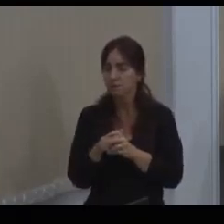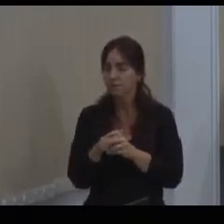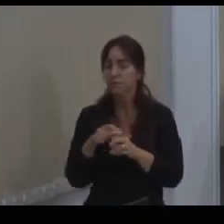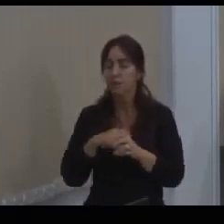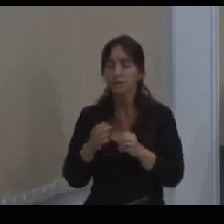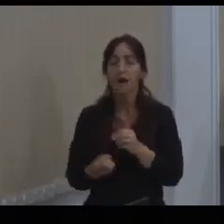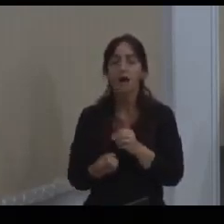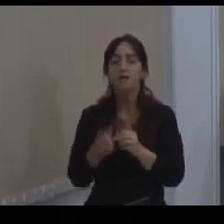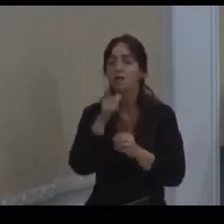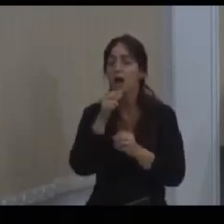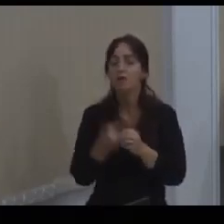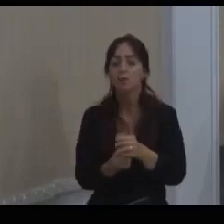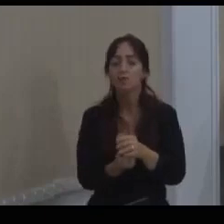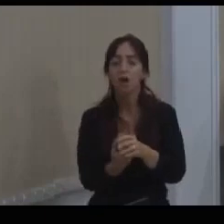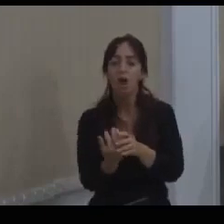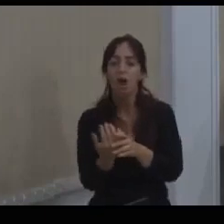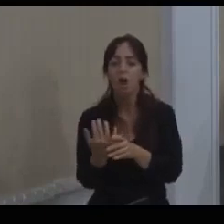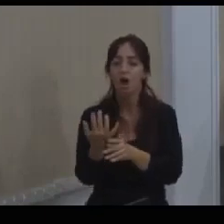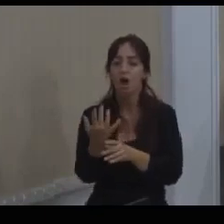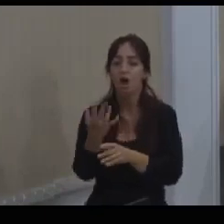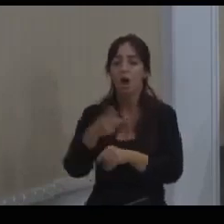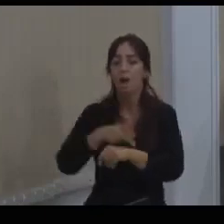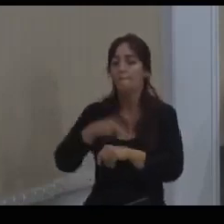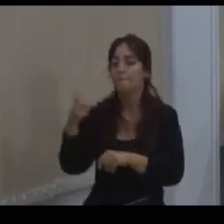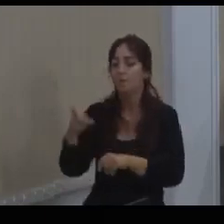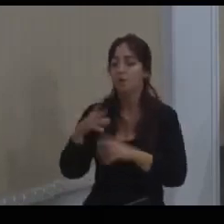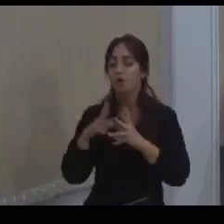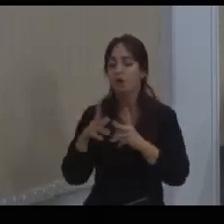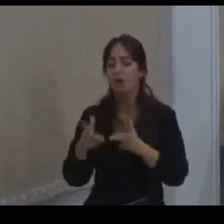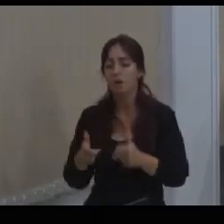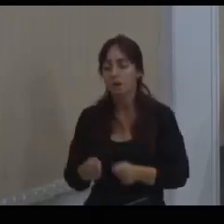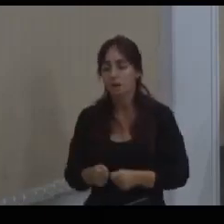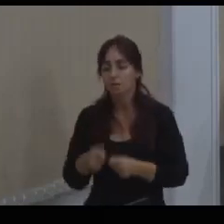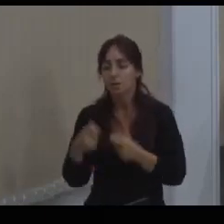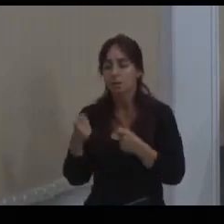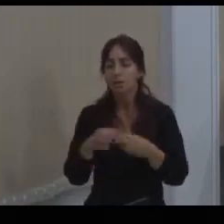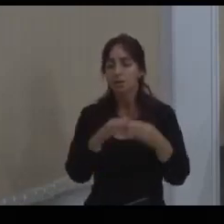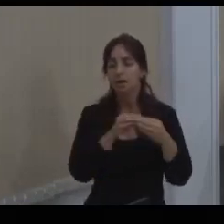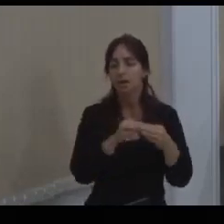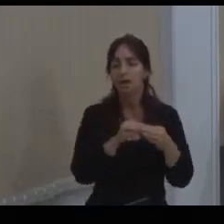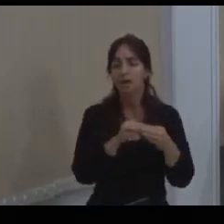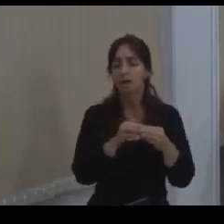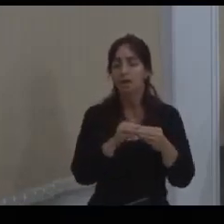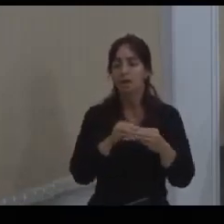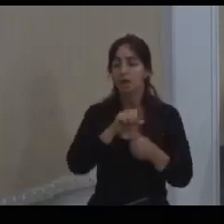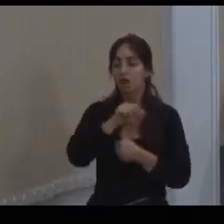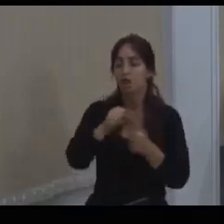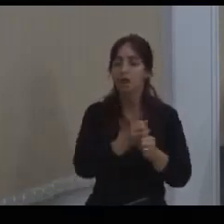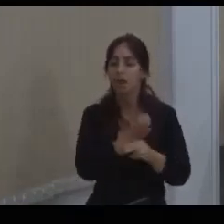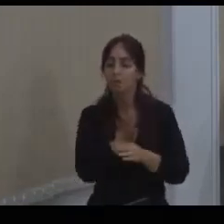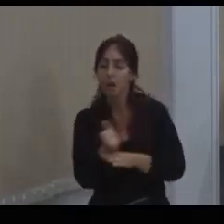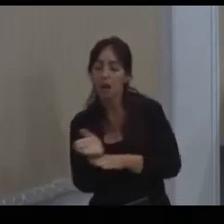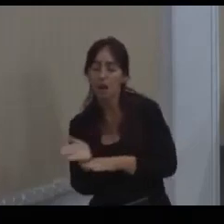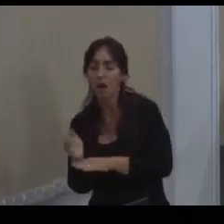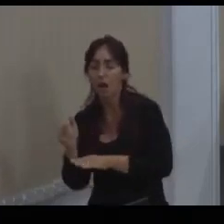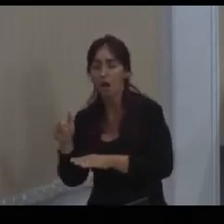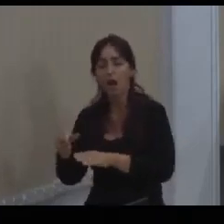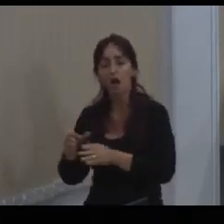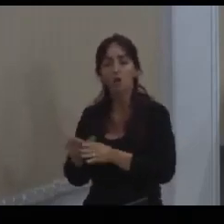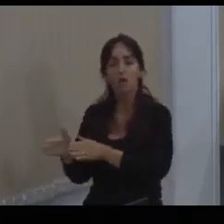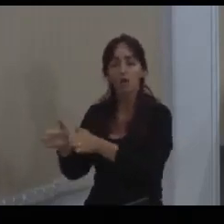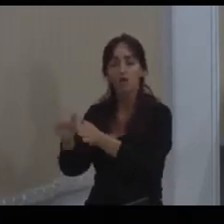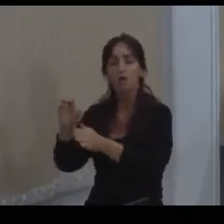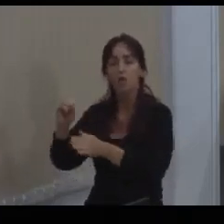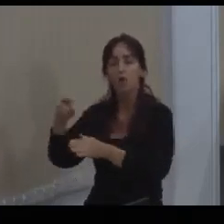nascentes que irão, que a água pura, limpa, que a gente quer que se dirija ao onça para refrescar o onça. Então, lá, o terreno lá